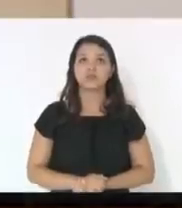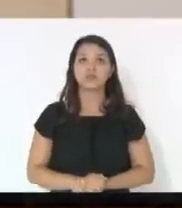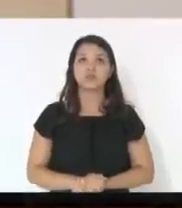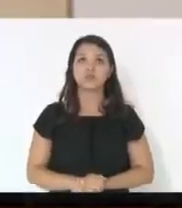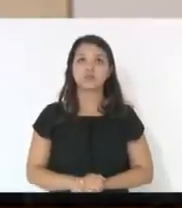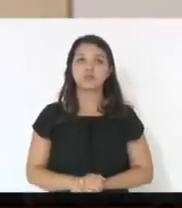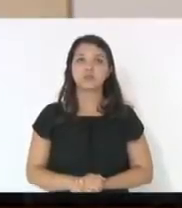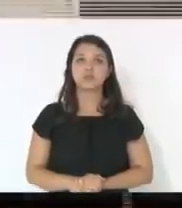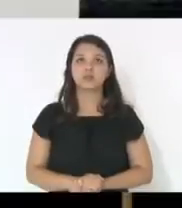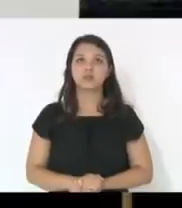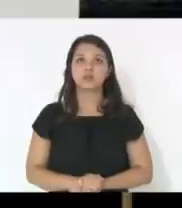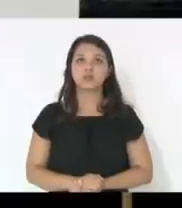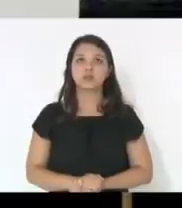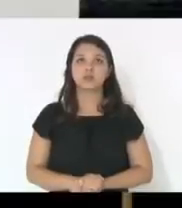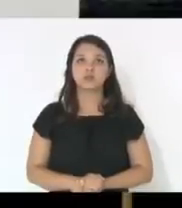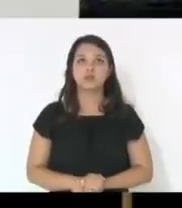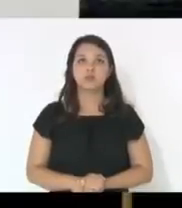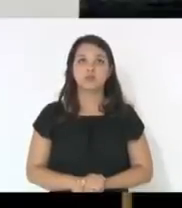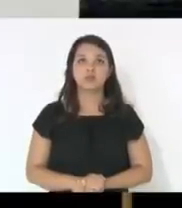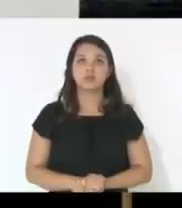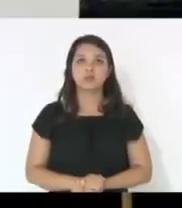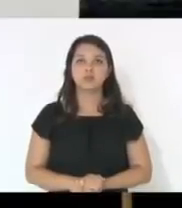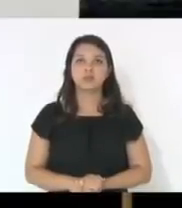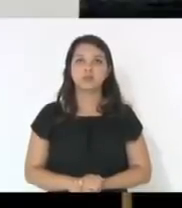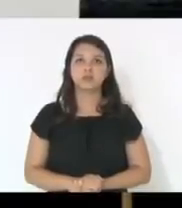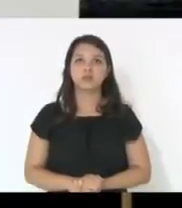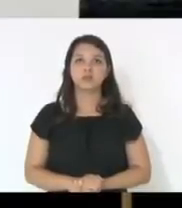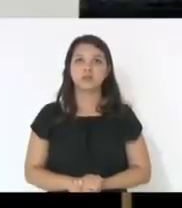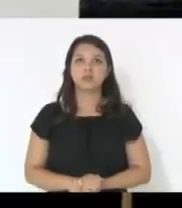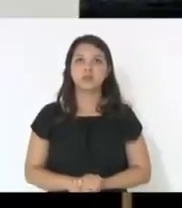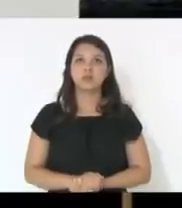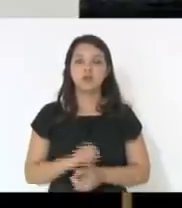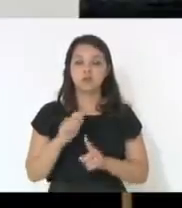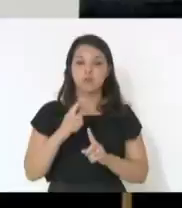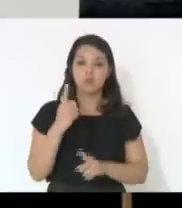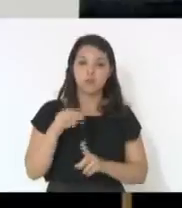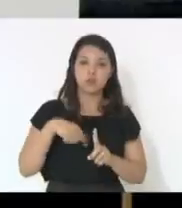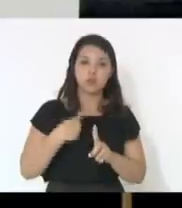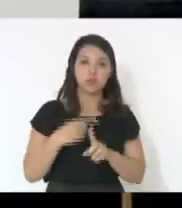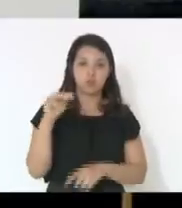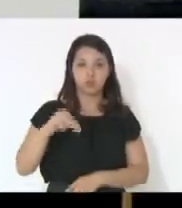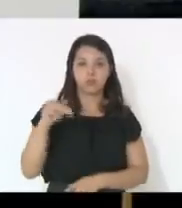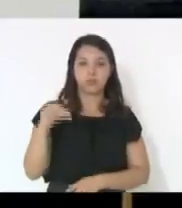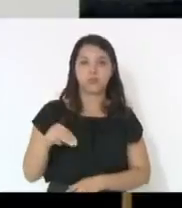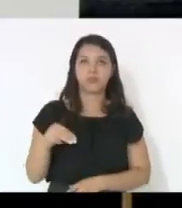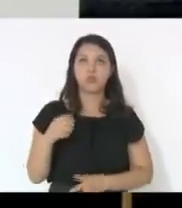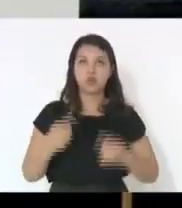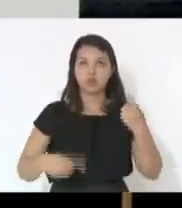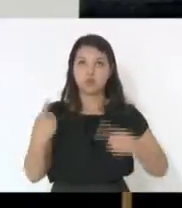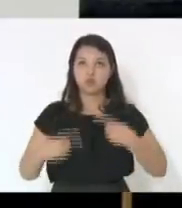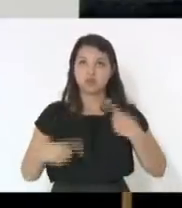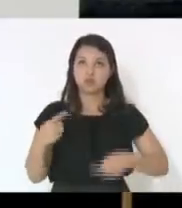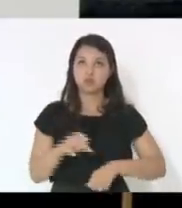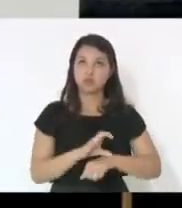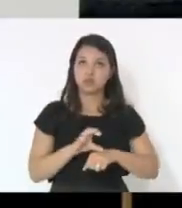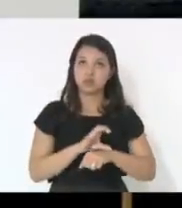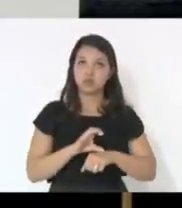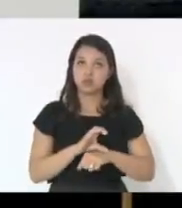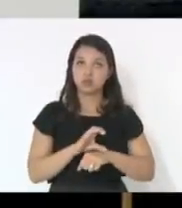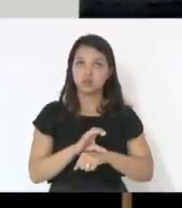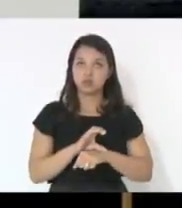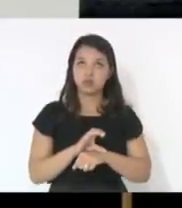Mais um minuto. Mais um minuto. Vamos deixar para que ser feita a discussão da constitucionalidade repressiva,